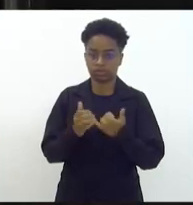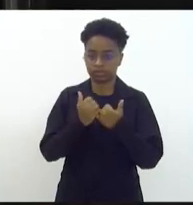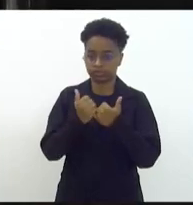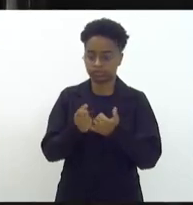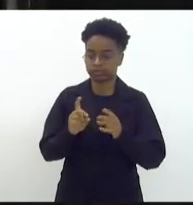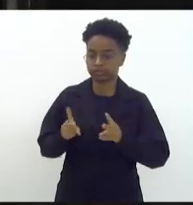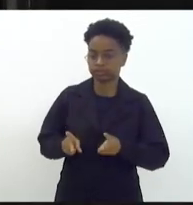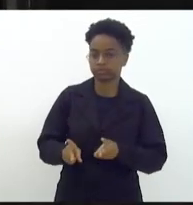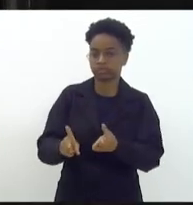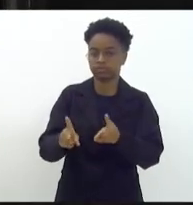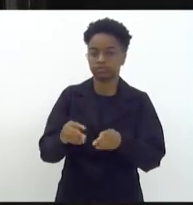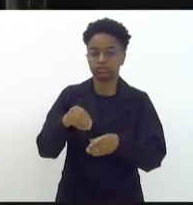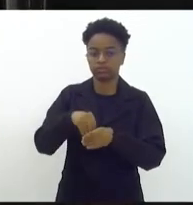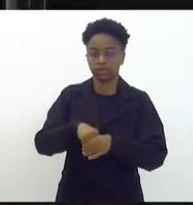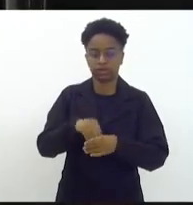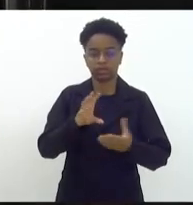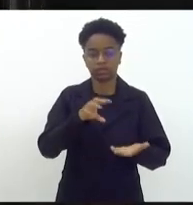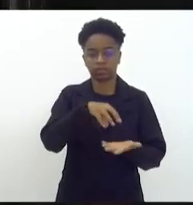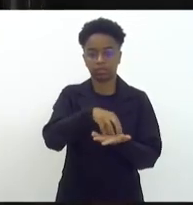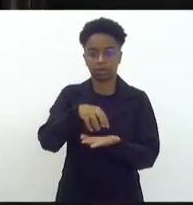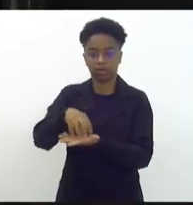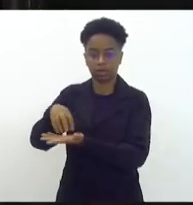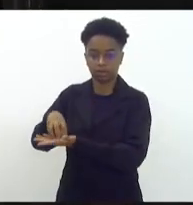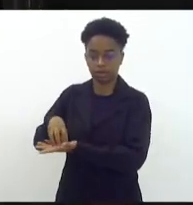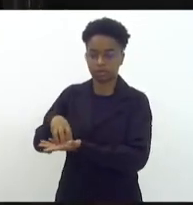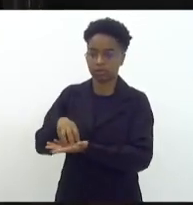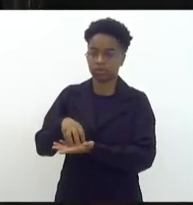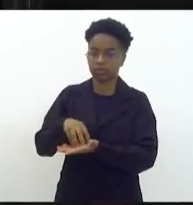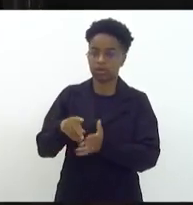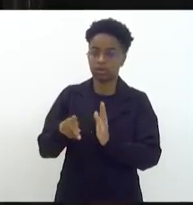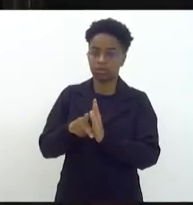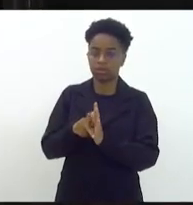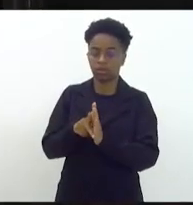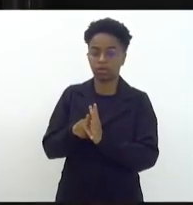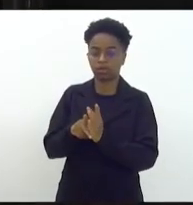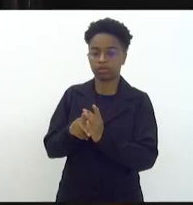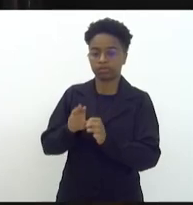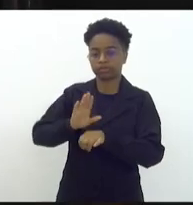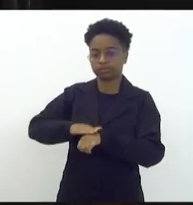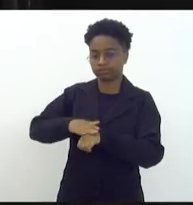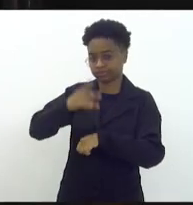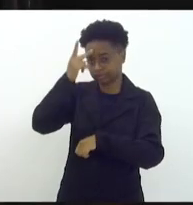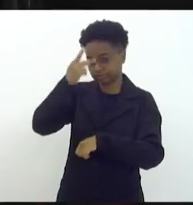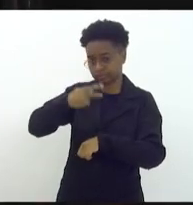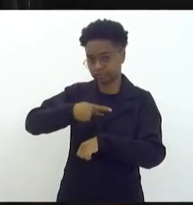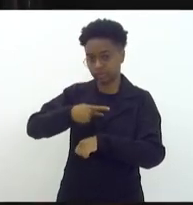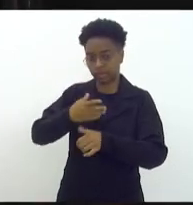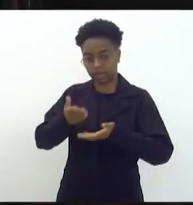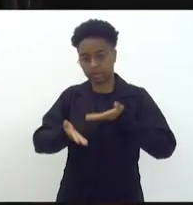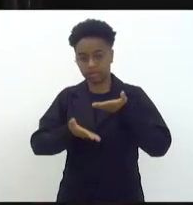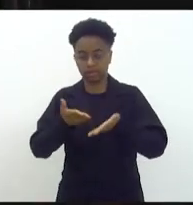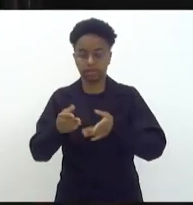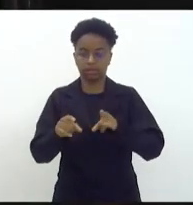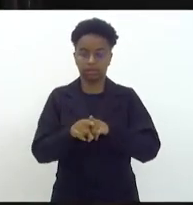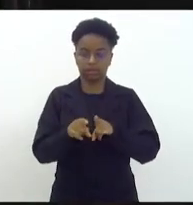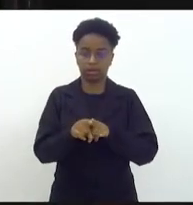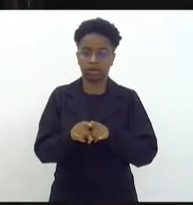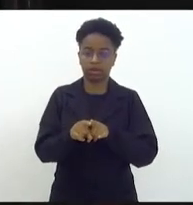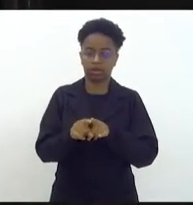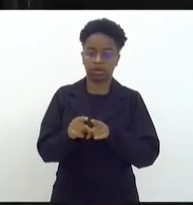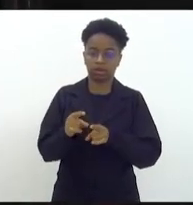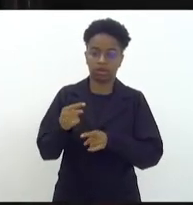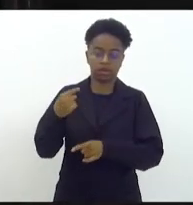permanentes em agências terminais de autoatendimento e casas lotéricas, bem como declara